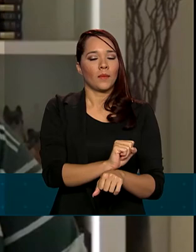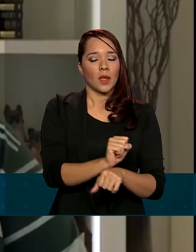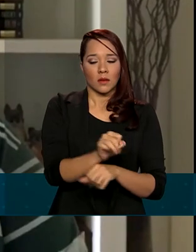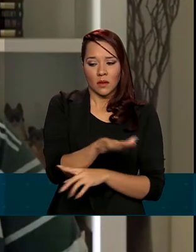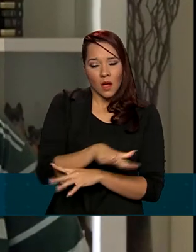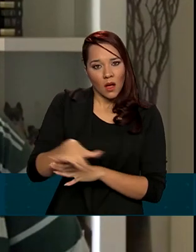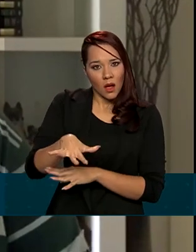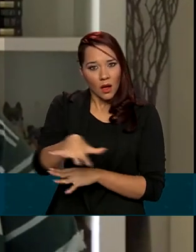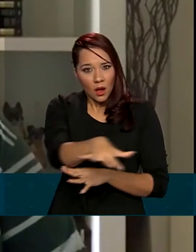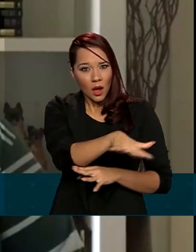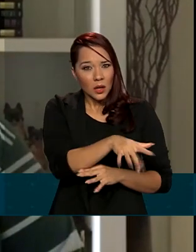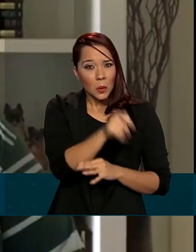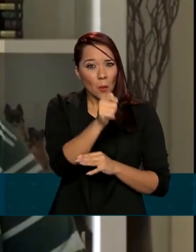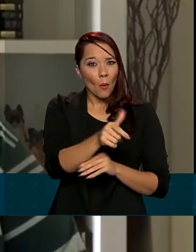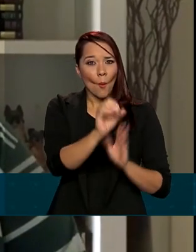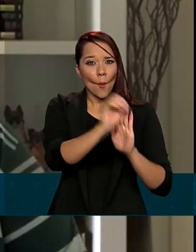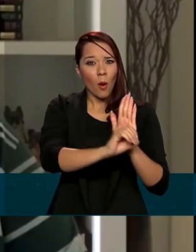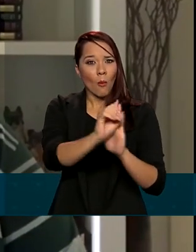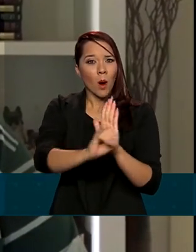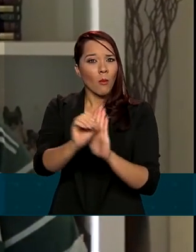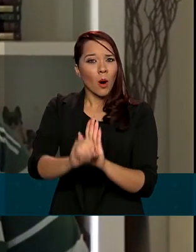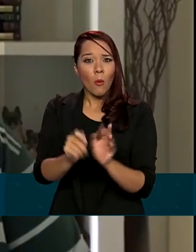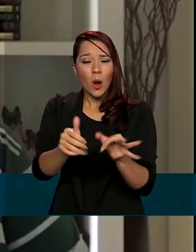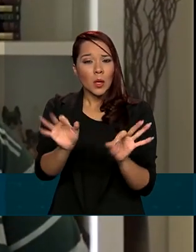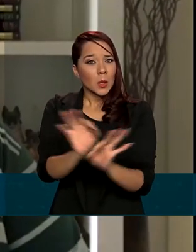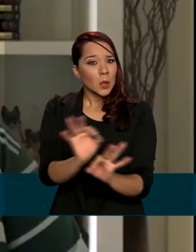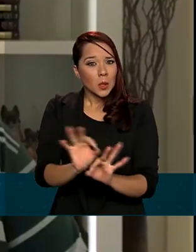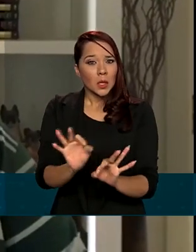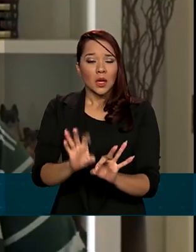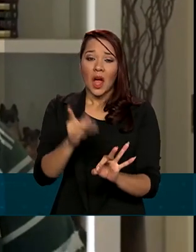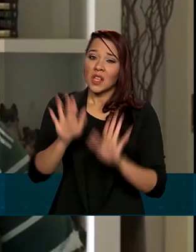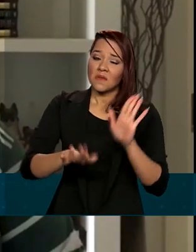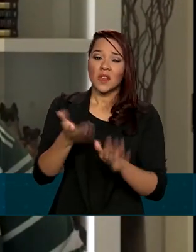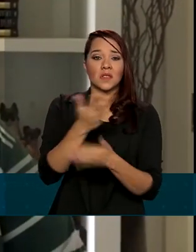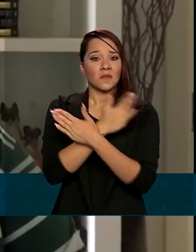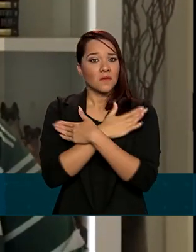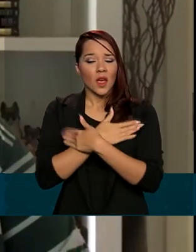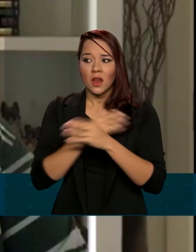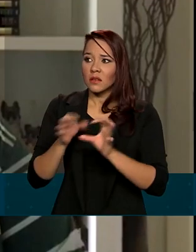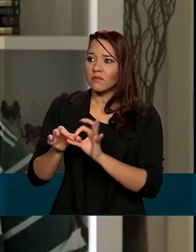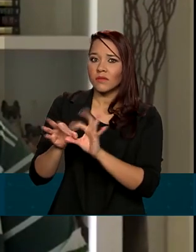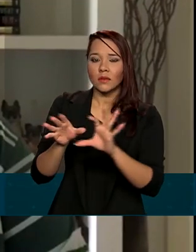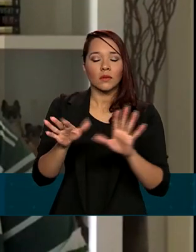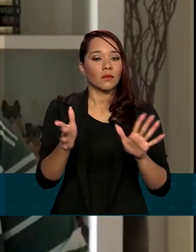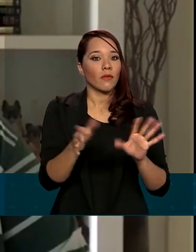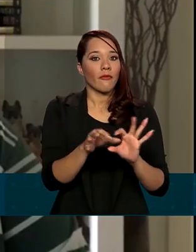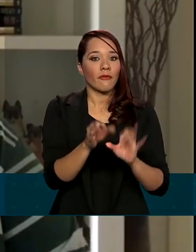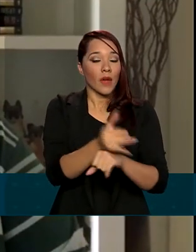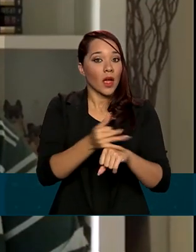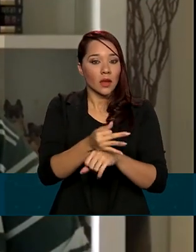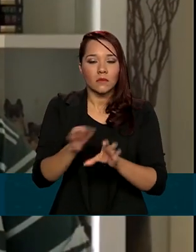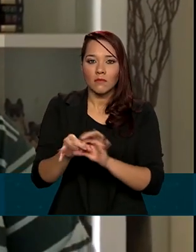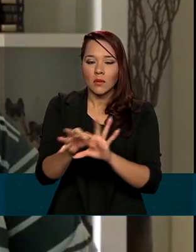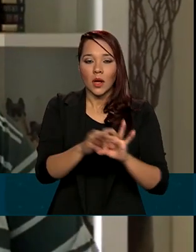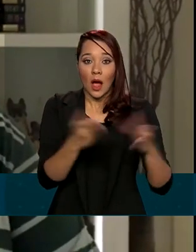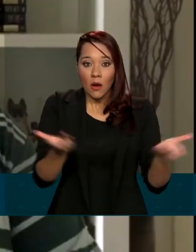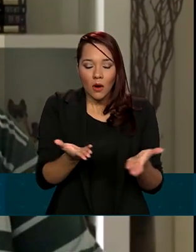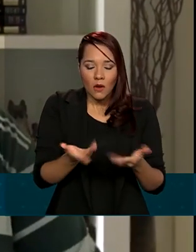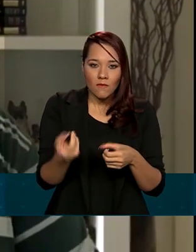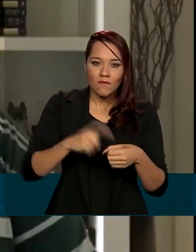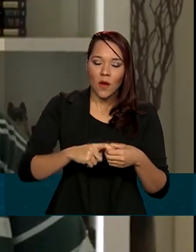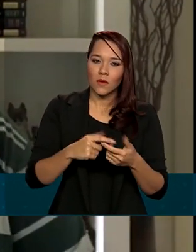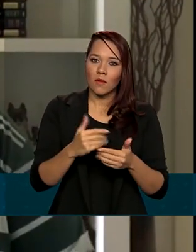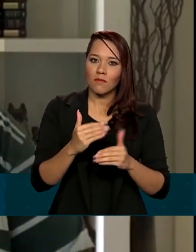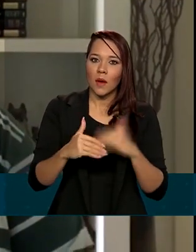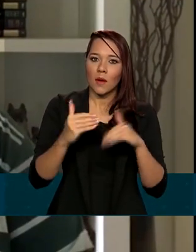setores da indústria chegando a quase zero de produção, talvez dando férias coletivas e coisa do tipo. Então a gente está falando de uma recuperação em cima